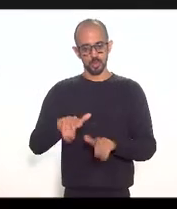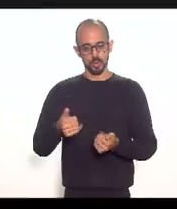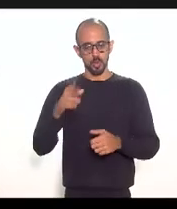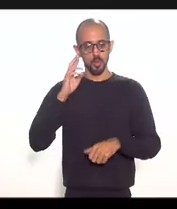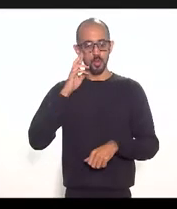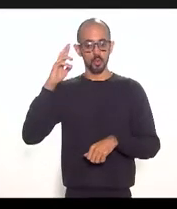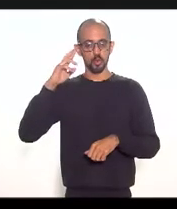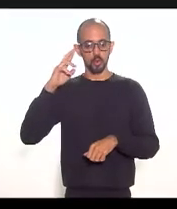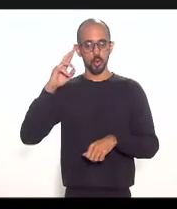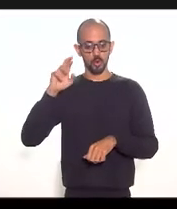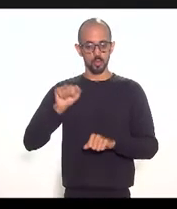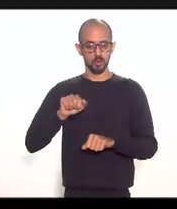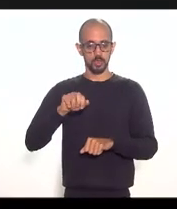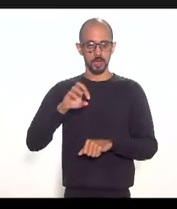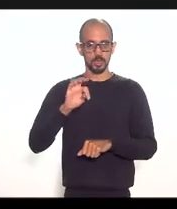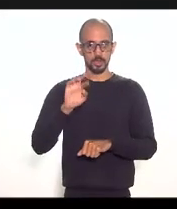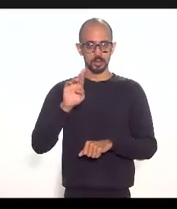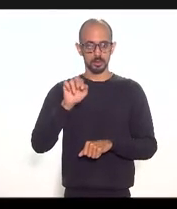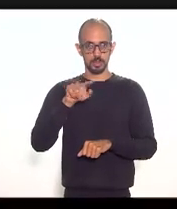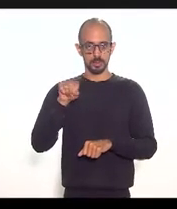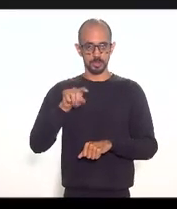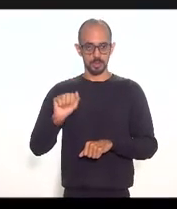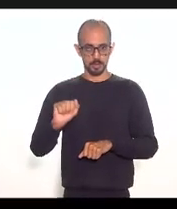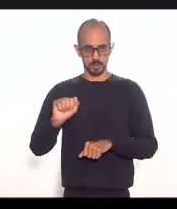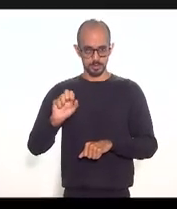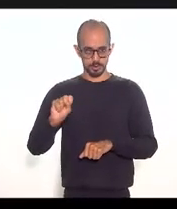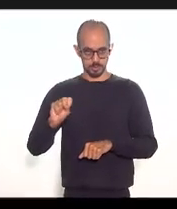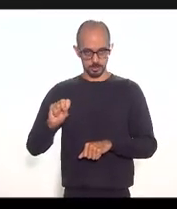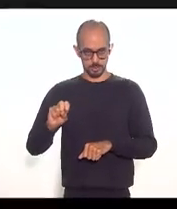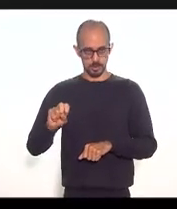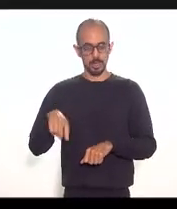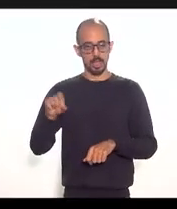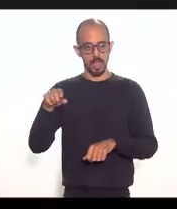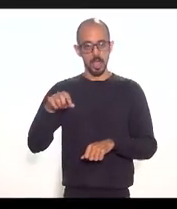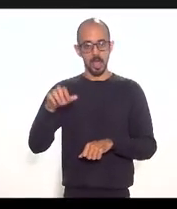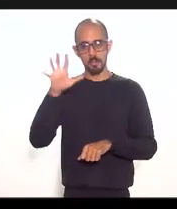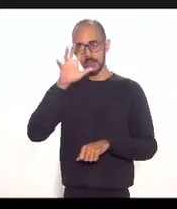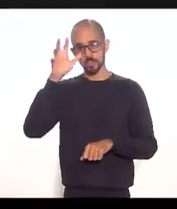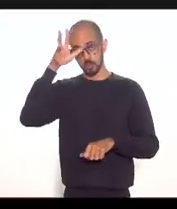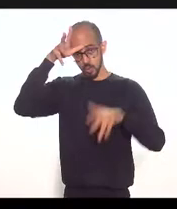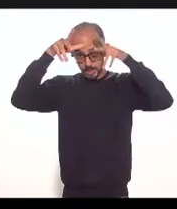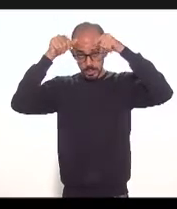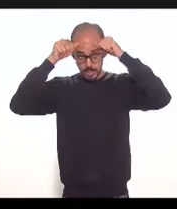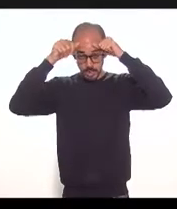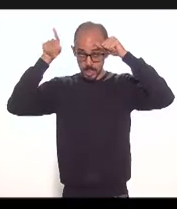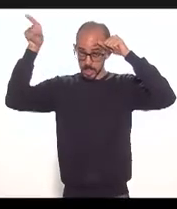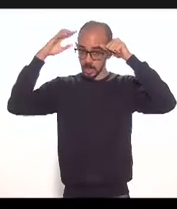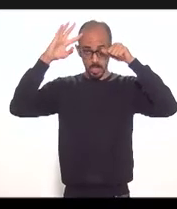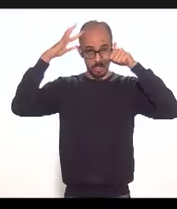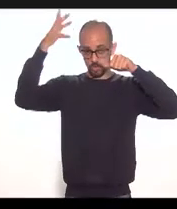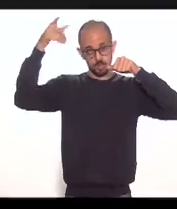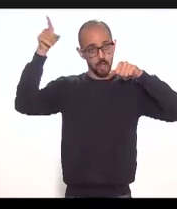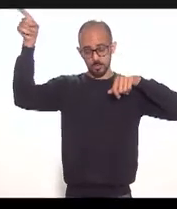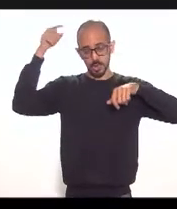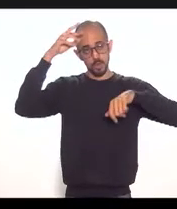na Transamazônica é em São Paulo e ele decide dali onde é que o dinheiro vai para um lado e para o outro então o DAC